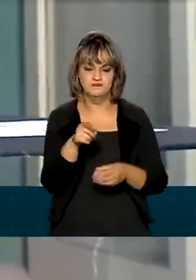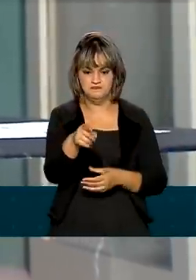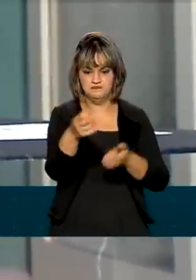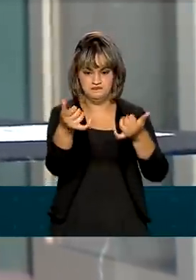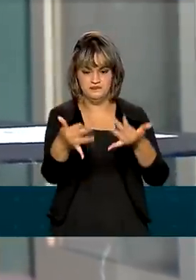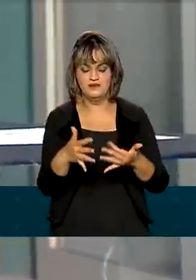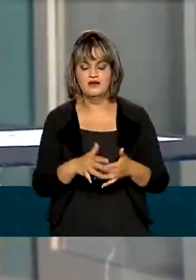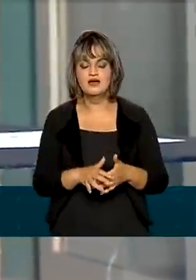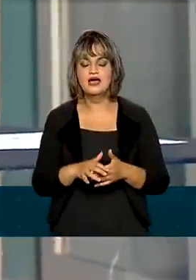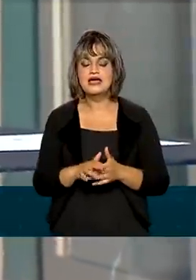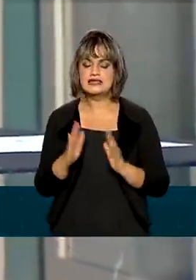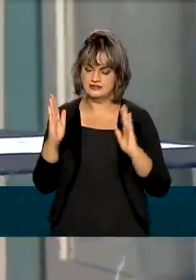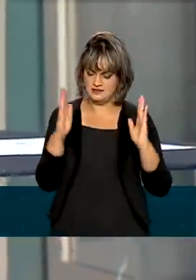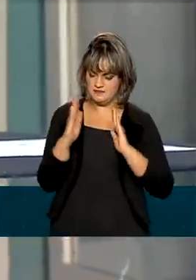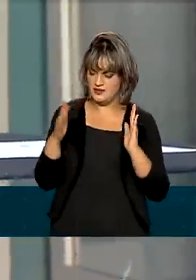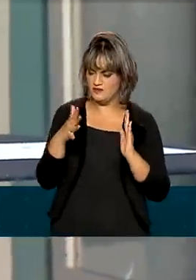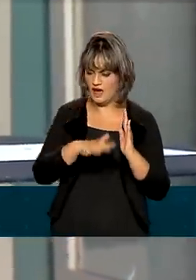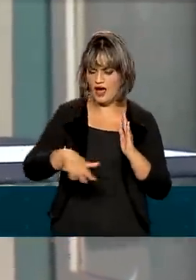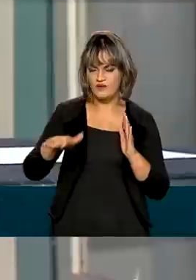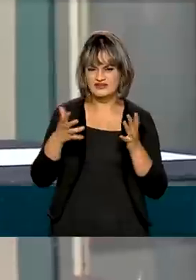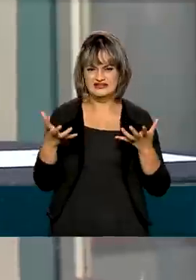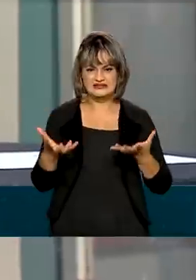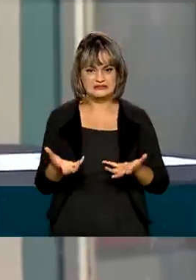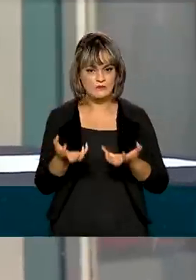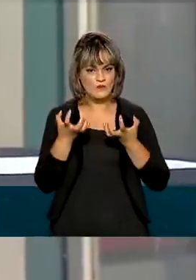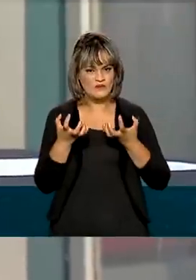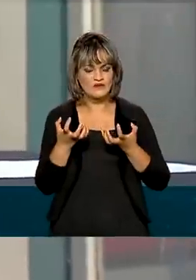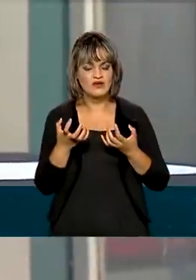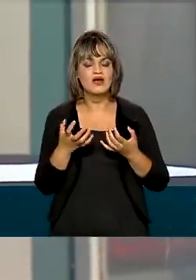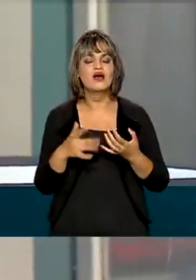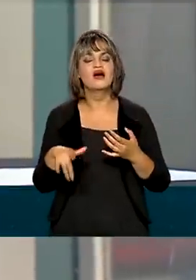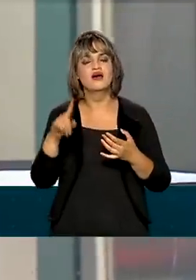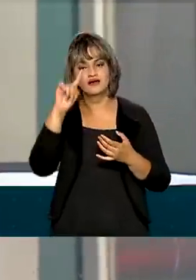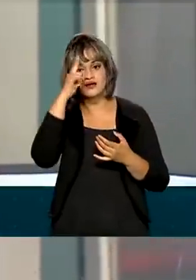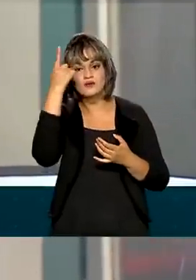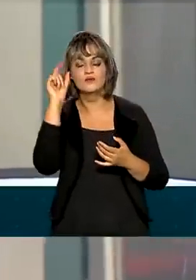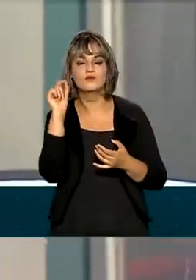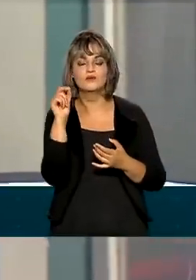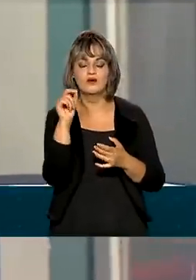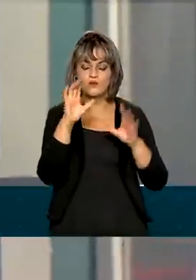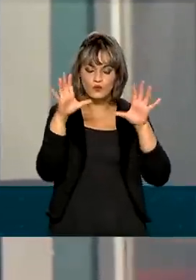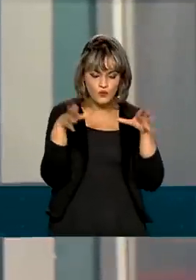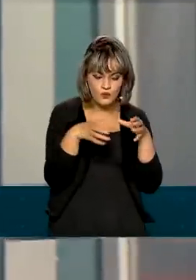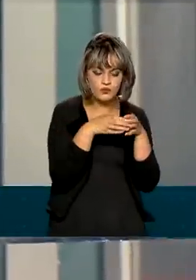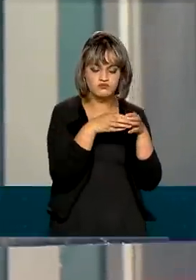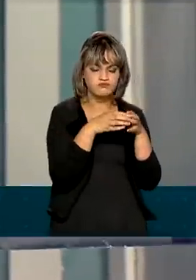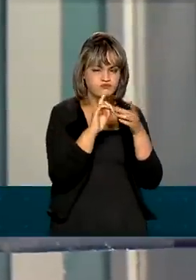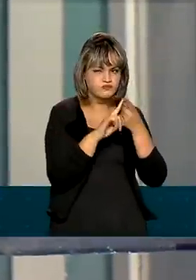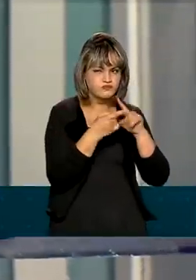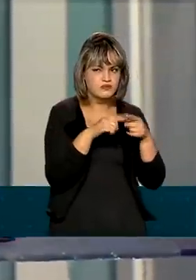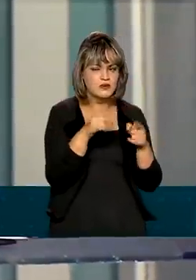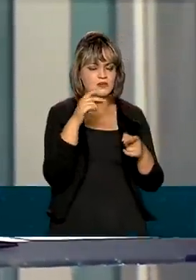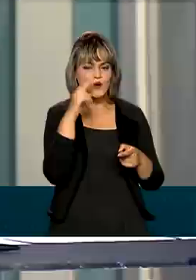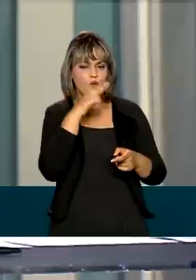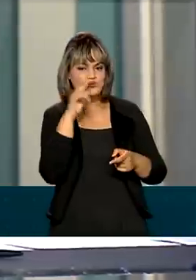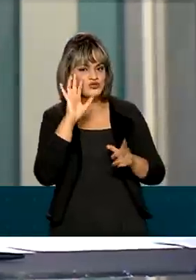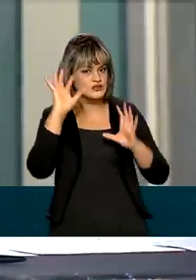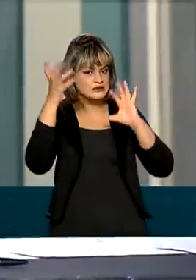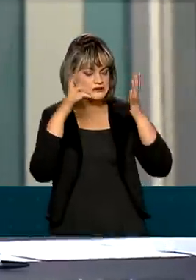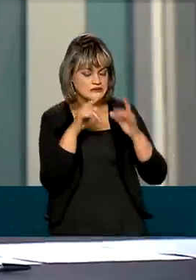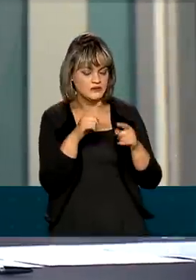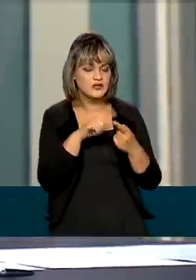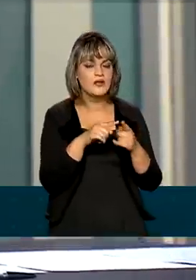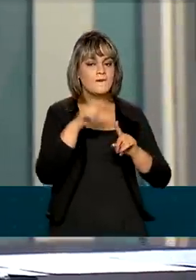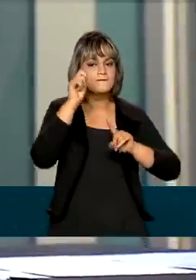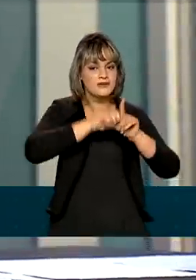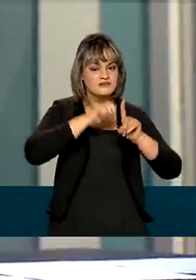recrudescimento do período seco, foi estabelecido um comitê de emergência, que está todo